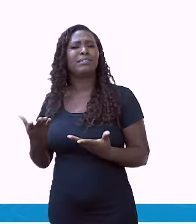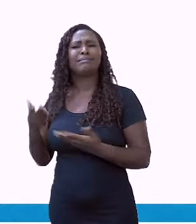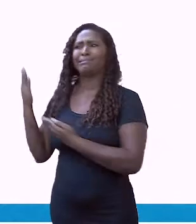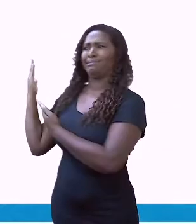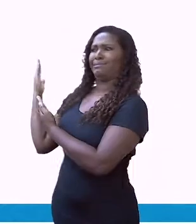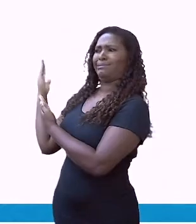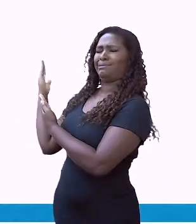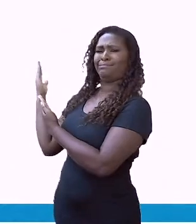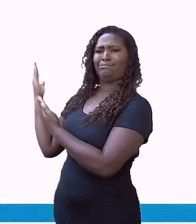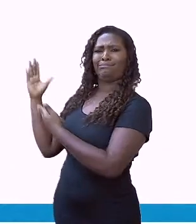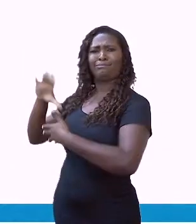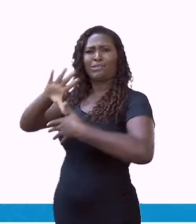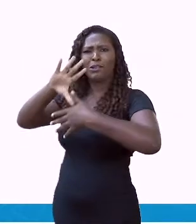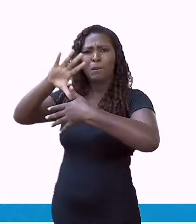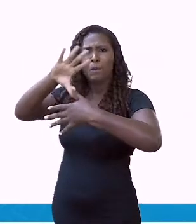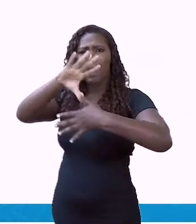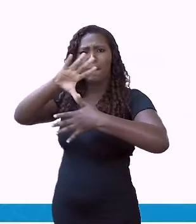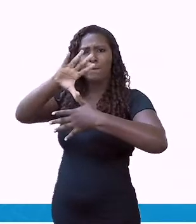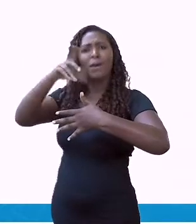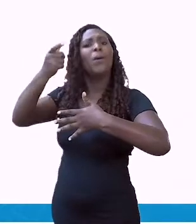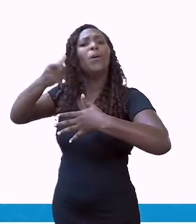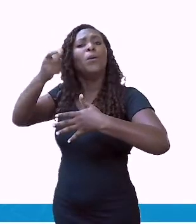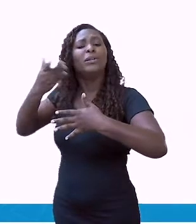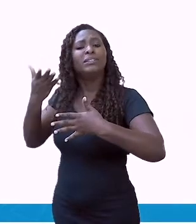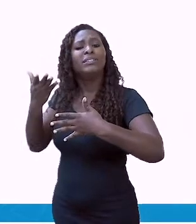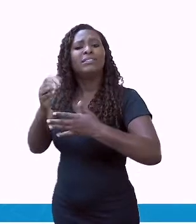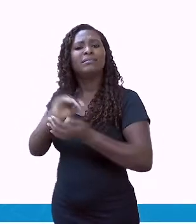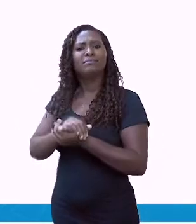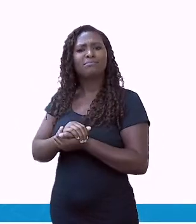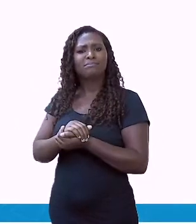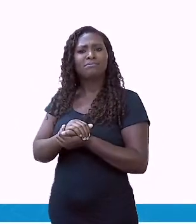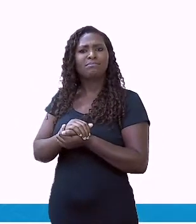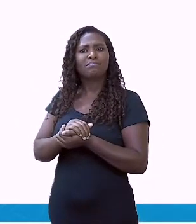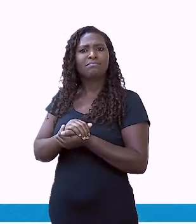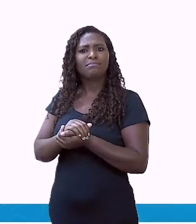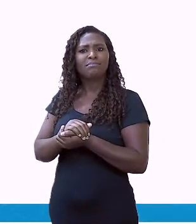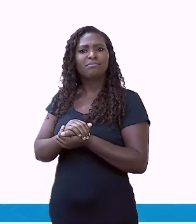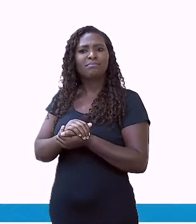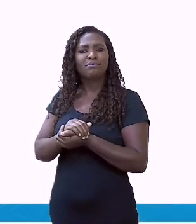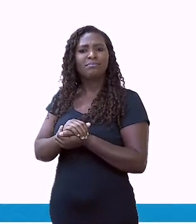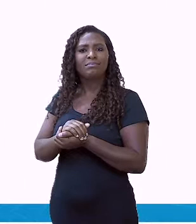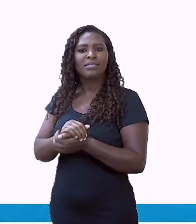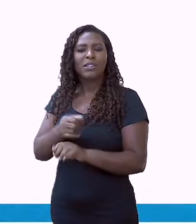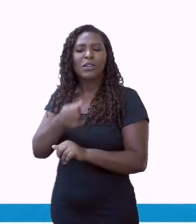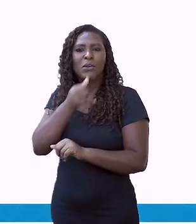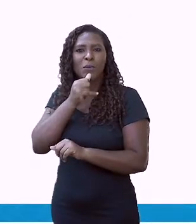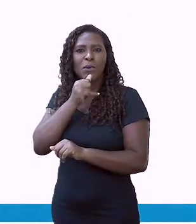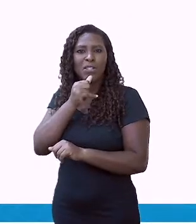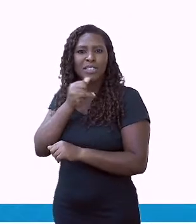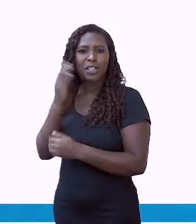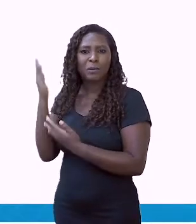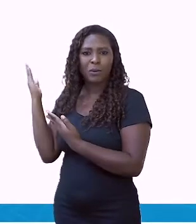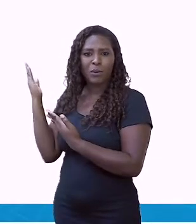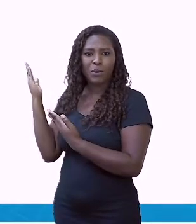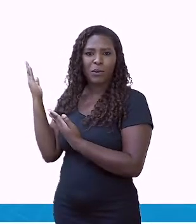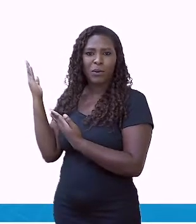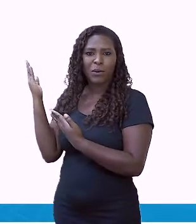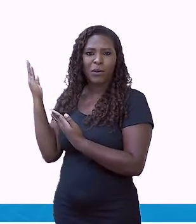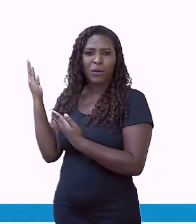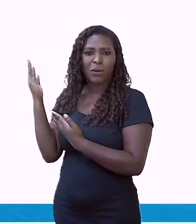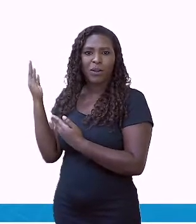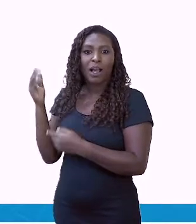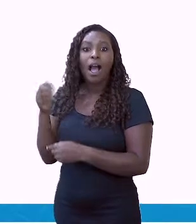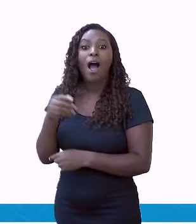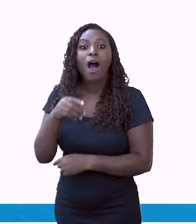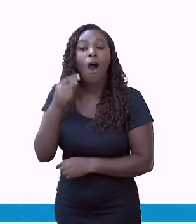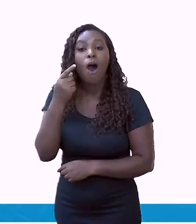Então, olhem bem. Já está aqui, né? Já Caneta. Tem essa cor aqui. Vamos ver se vai sair